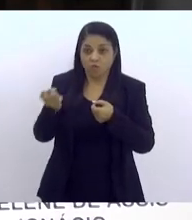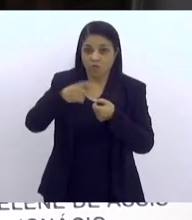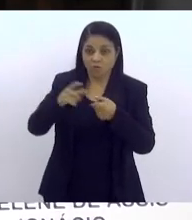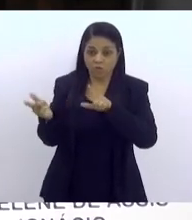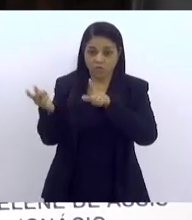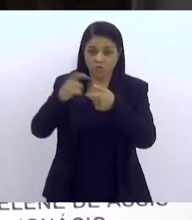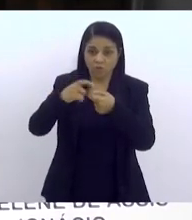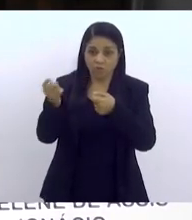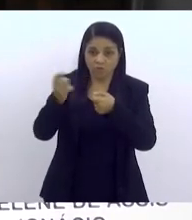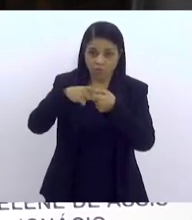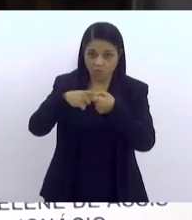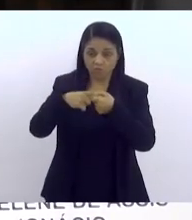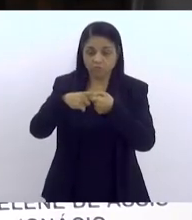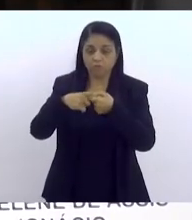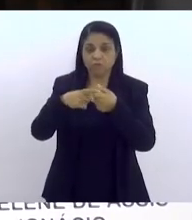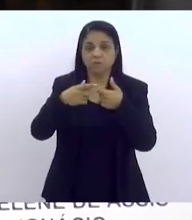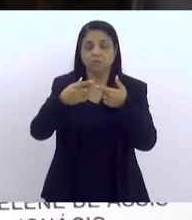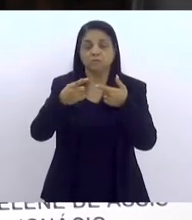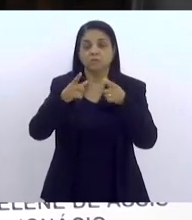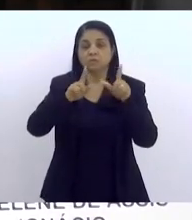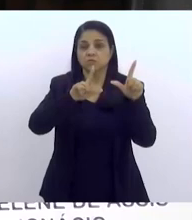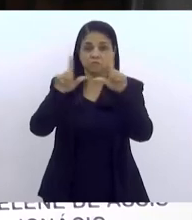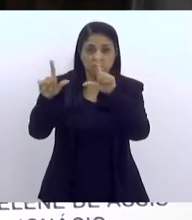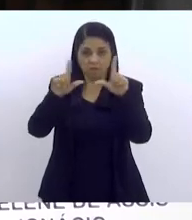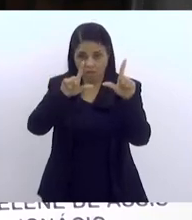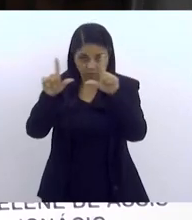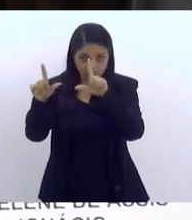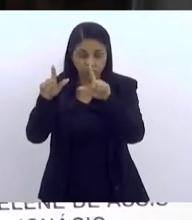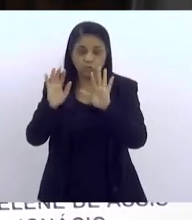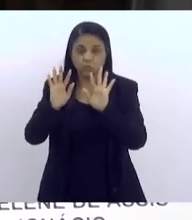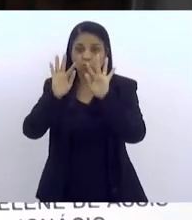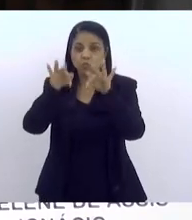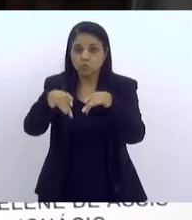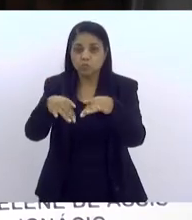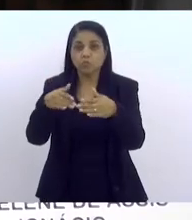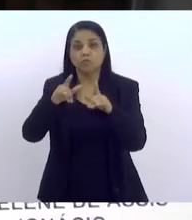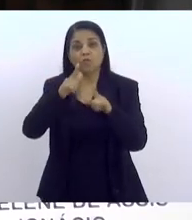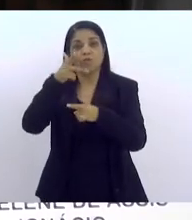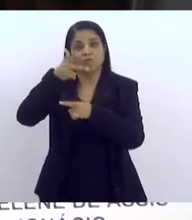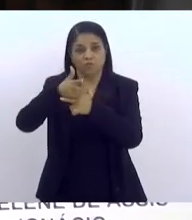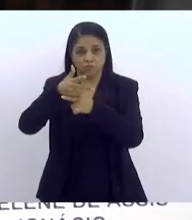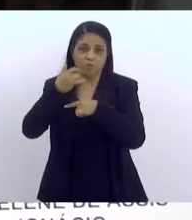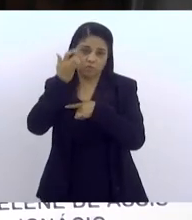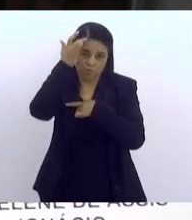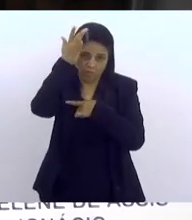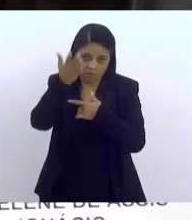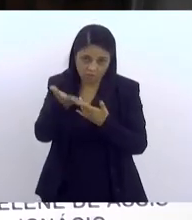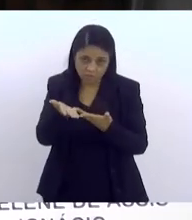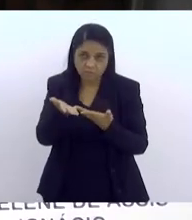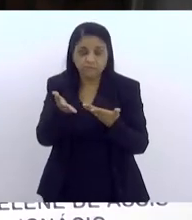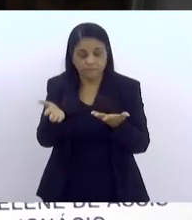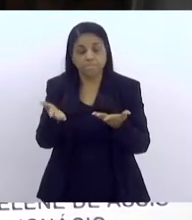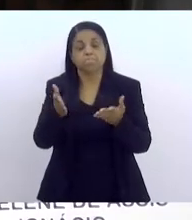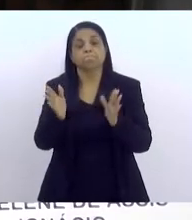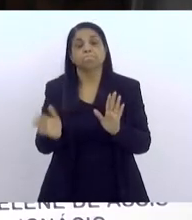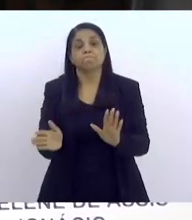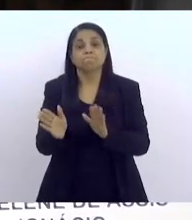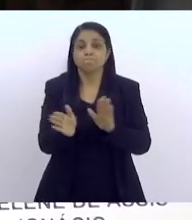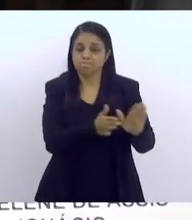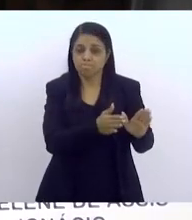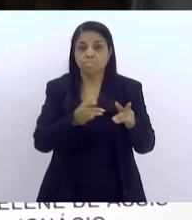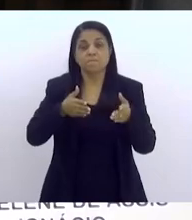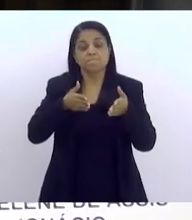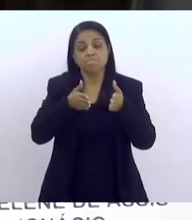slide, eu vou falando e deixo só o último vídeo, porque aí eu acho que facilita. Bem, essa forma de acesso diferenciado,